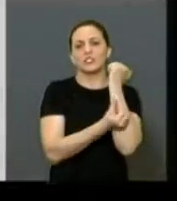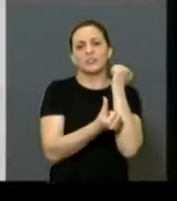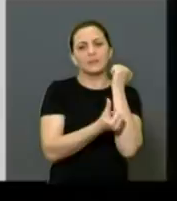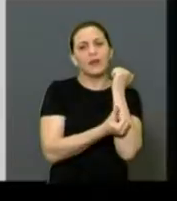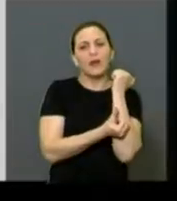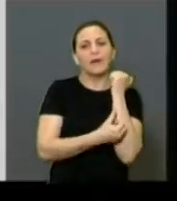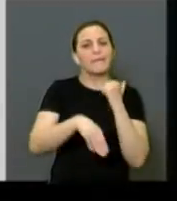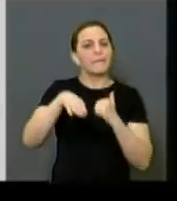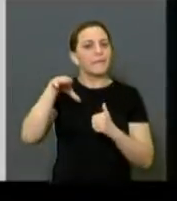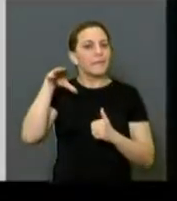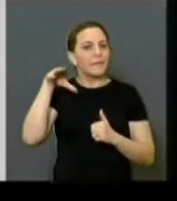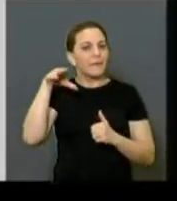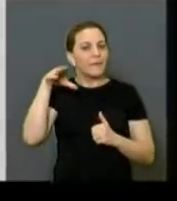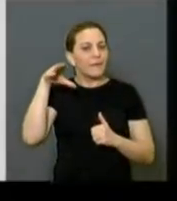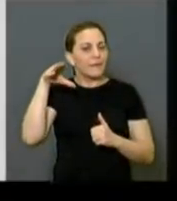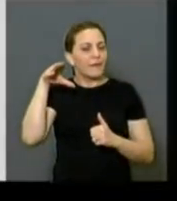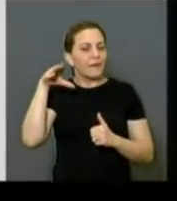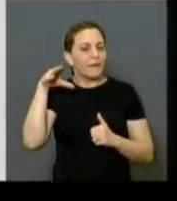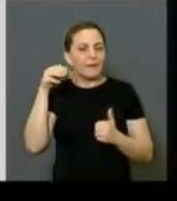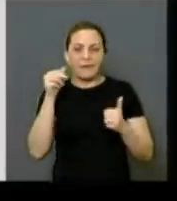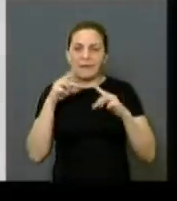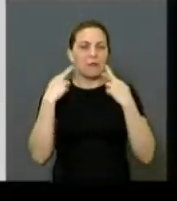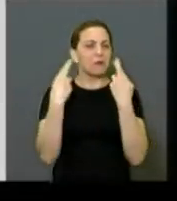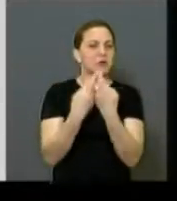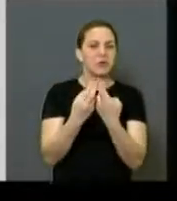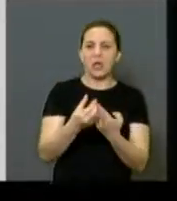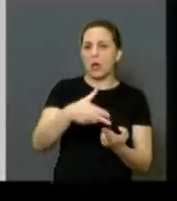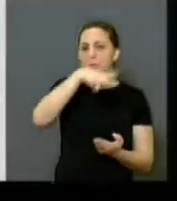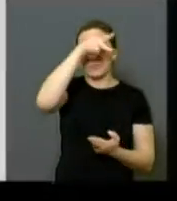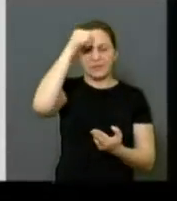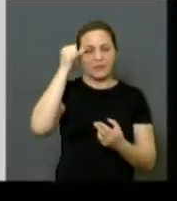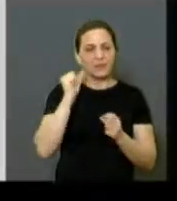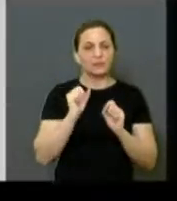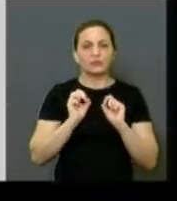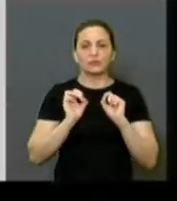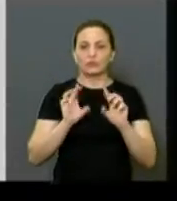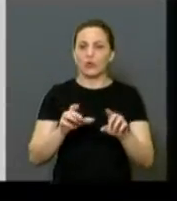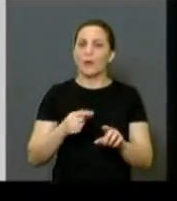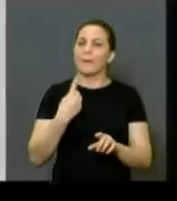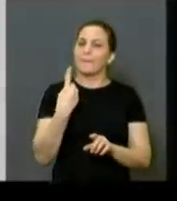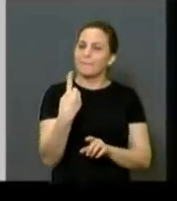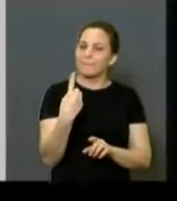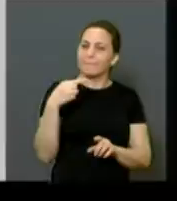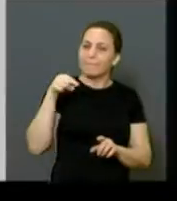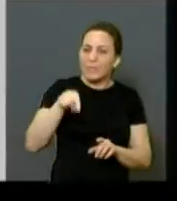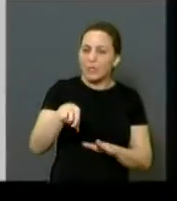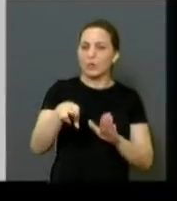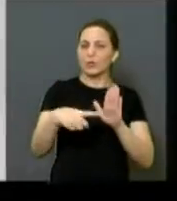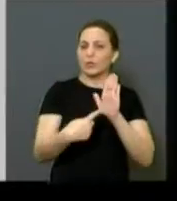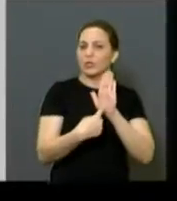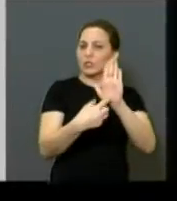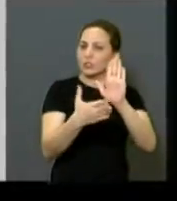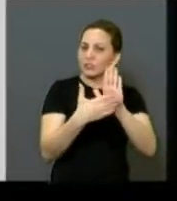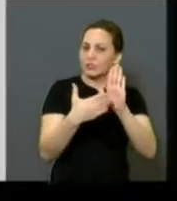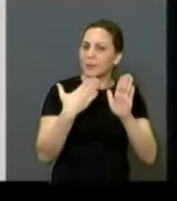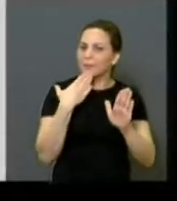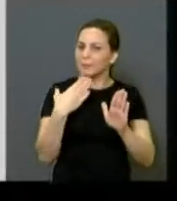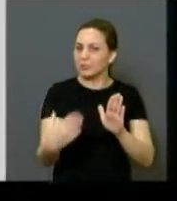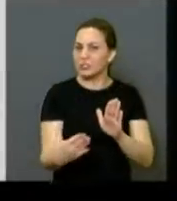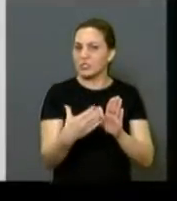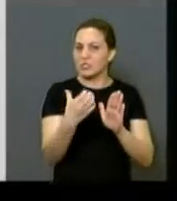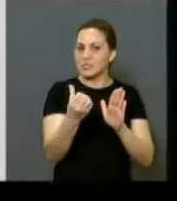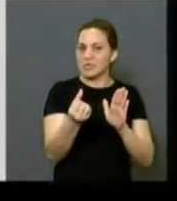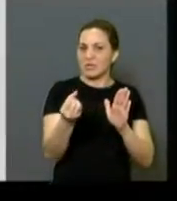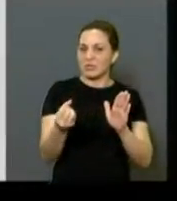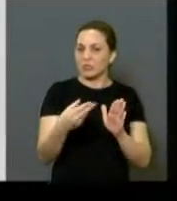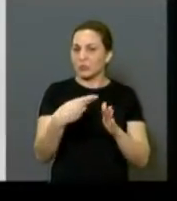prefeito e participar de reunião, não. É trabalhar. Eu tenho mais de mil indicações nessa casa e mais de 600